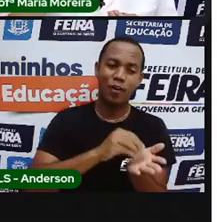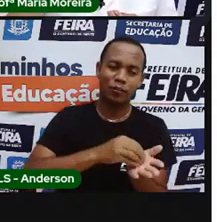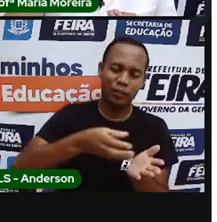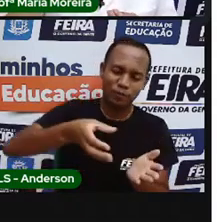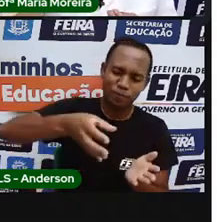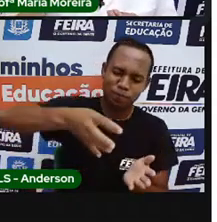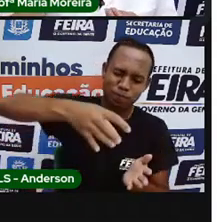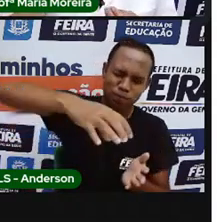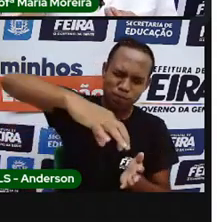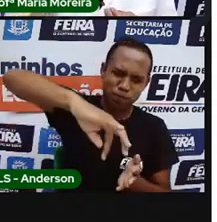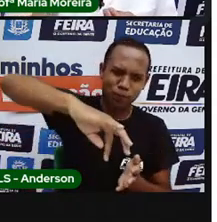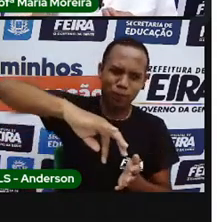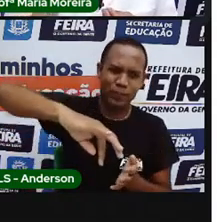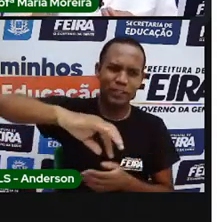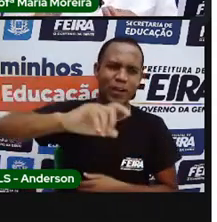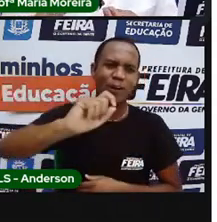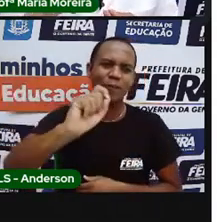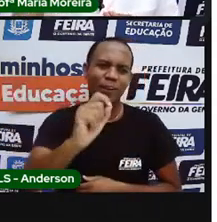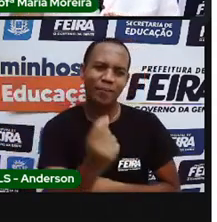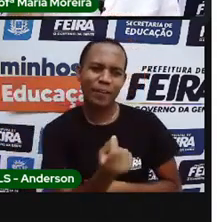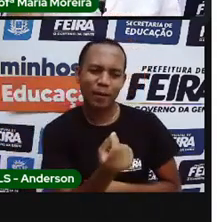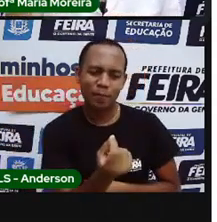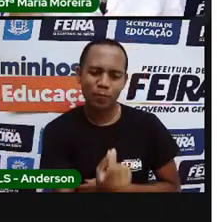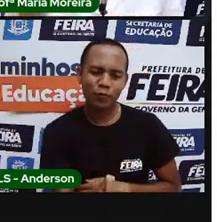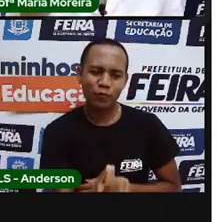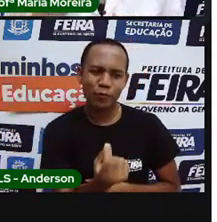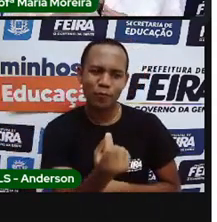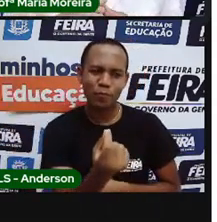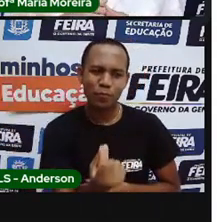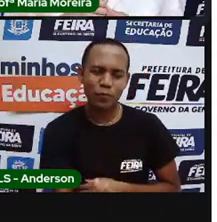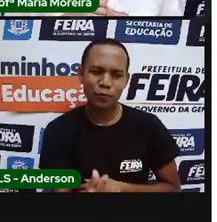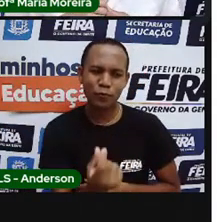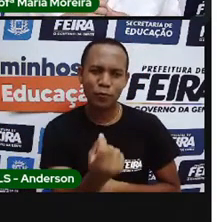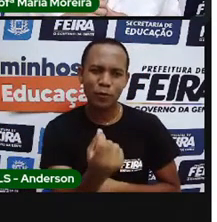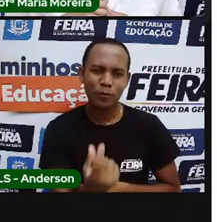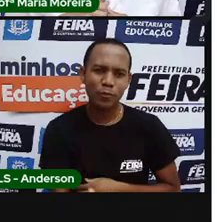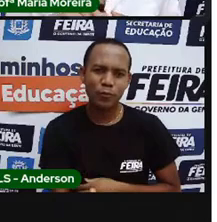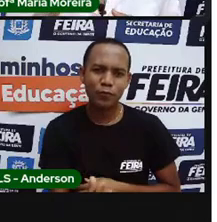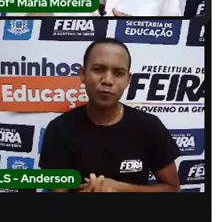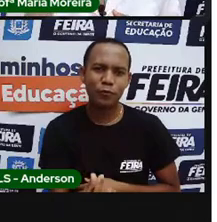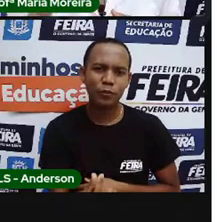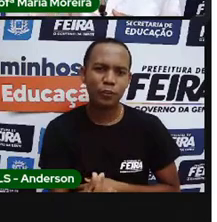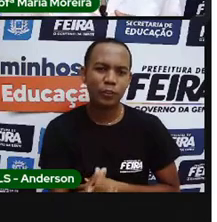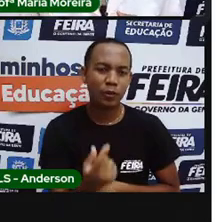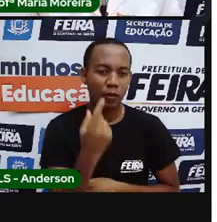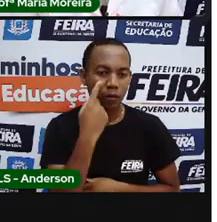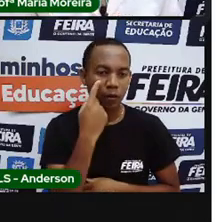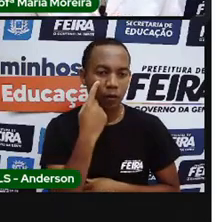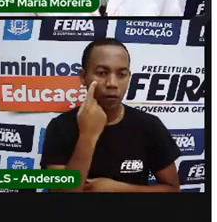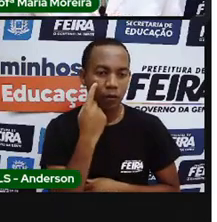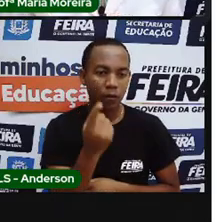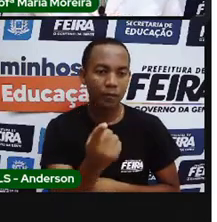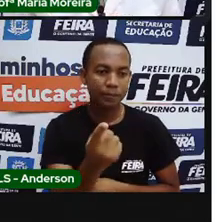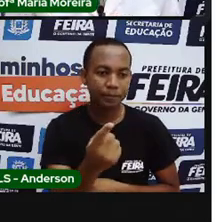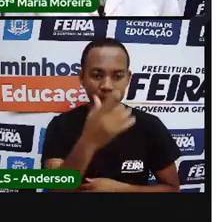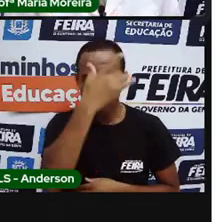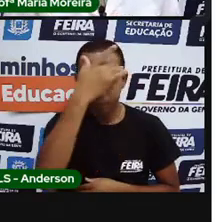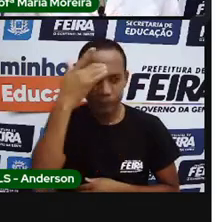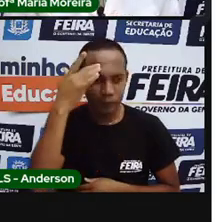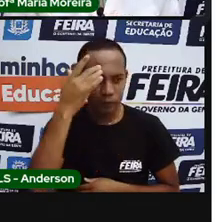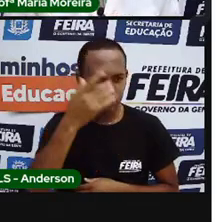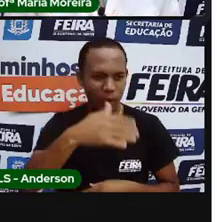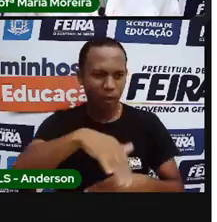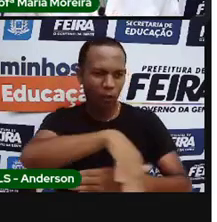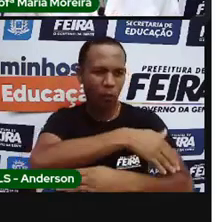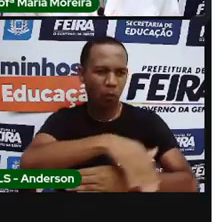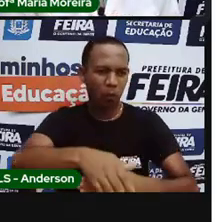naquela gotinha, gotinha, gotinha. Como de água se desperdica com aquilo? Olha a imagem aí, né? As pessoas lavando